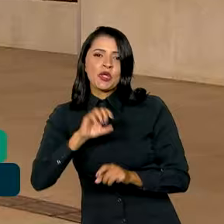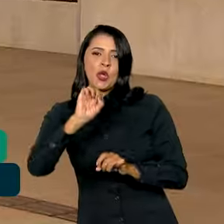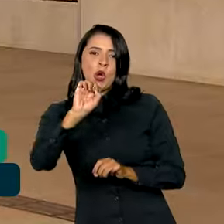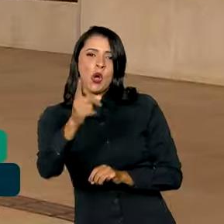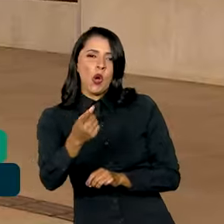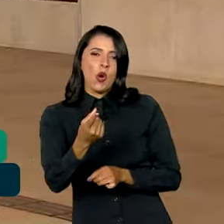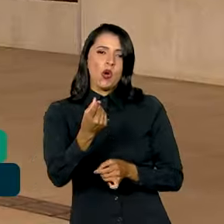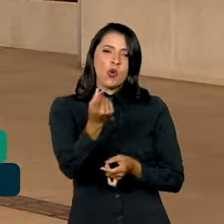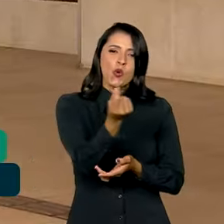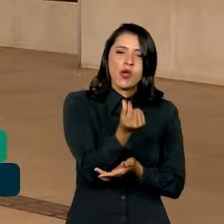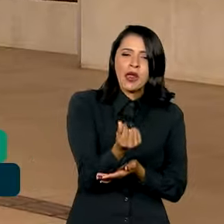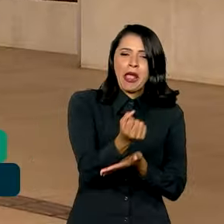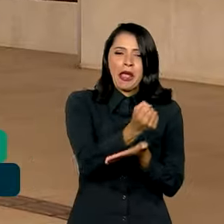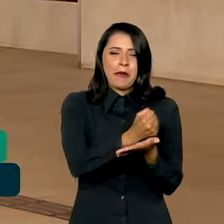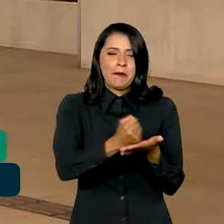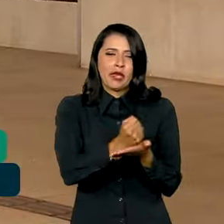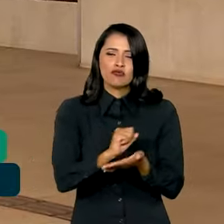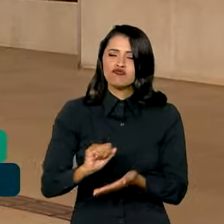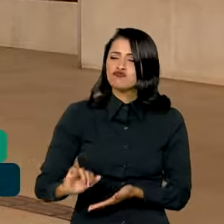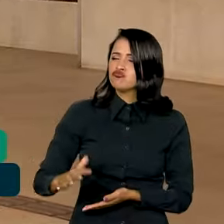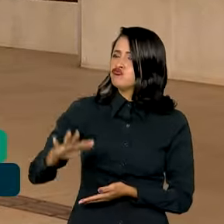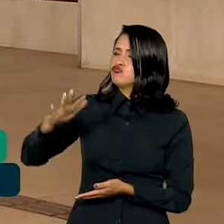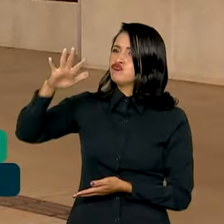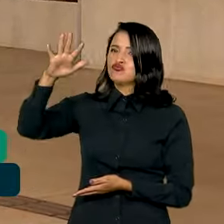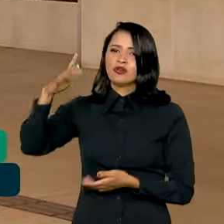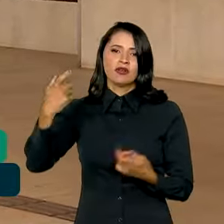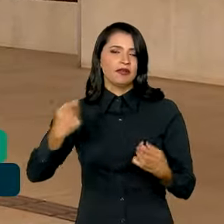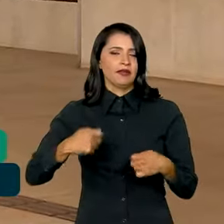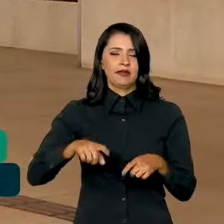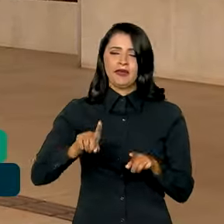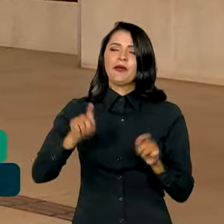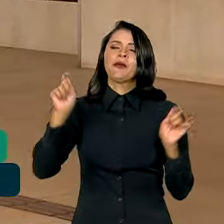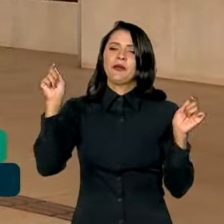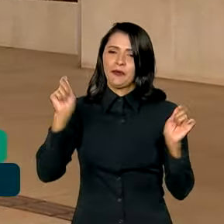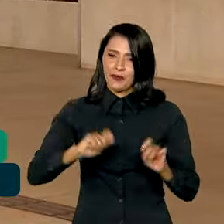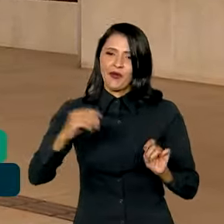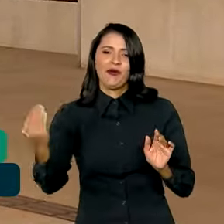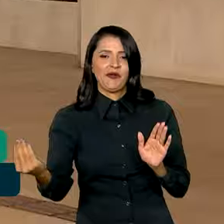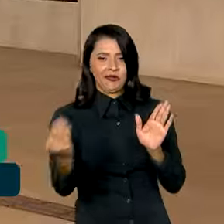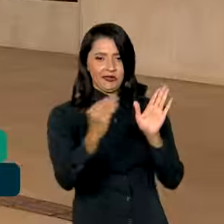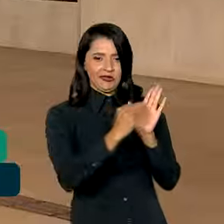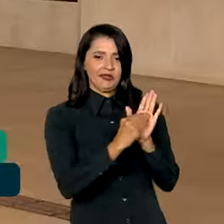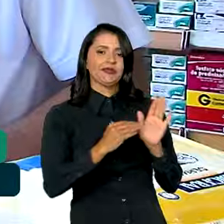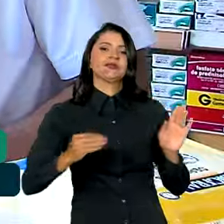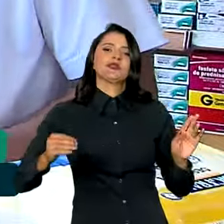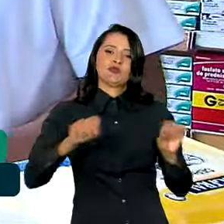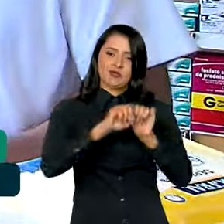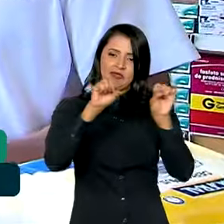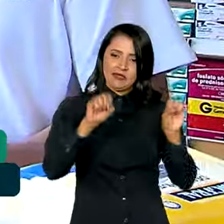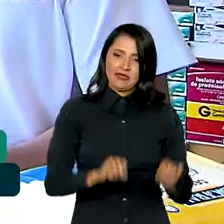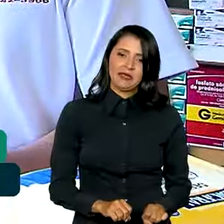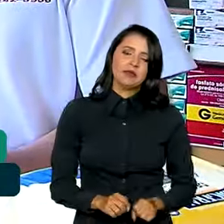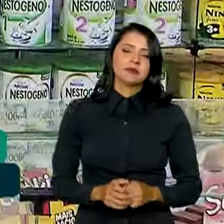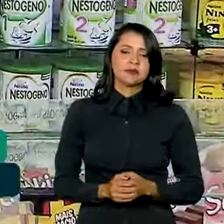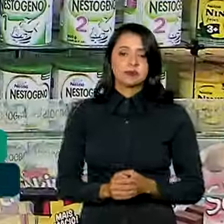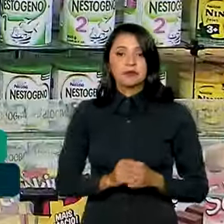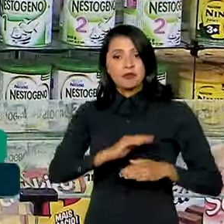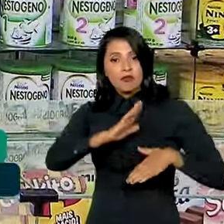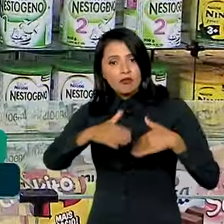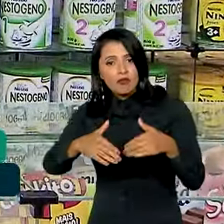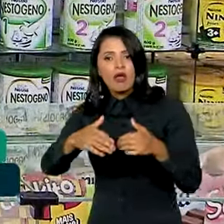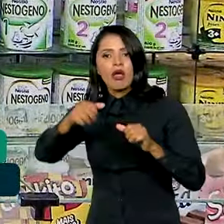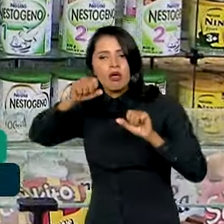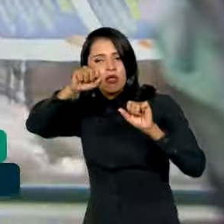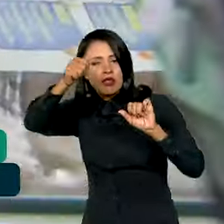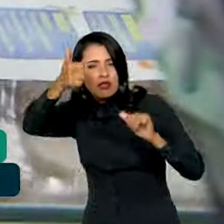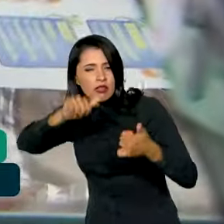medicamento é considerado alto, não há impedimento para incorporação no sistema. O processo de análise